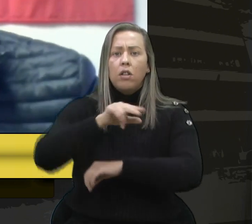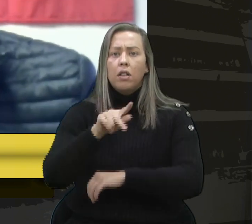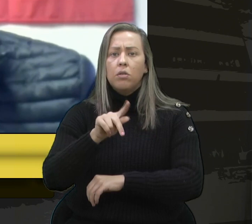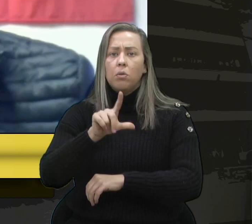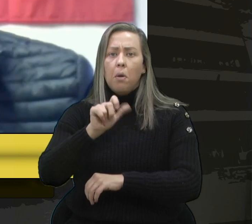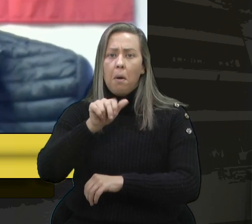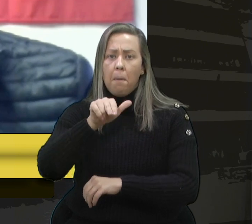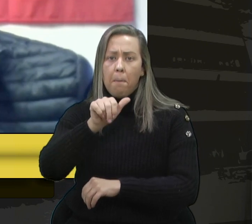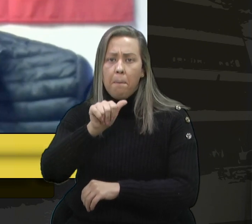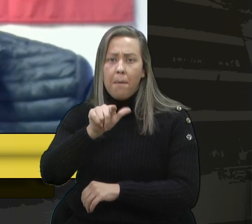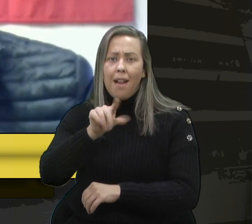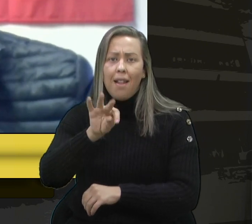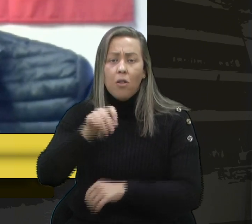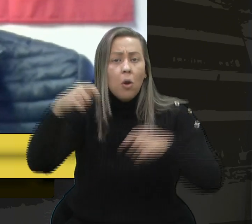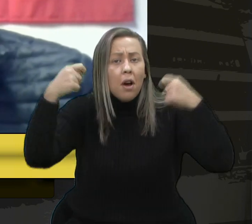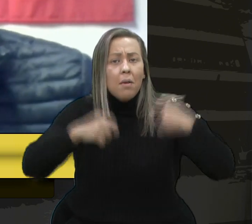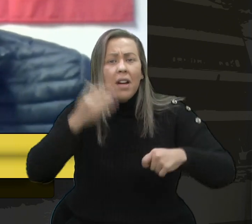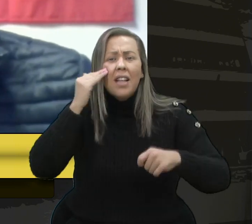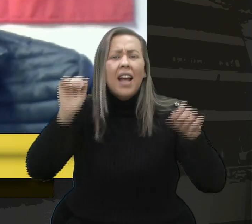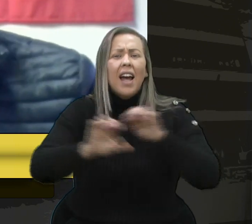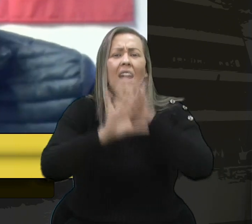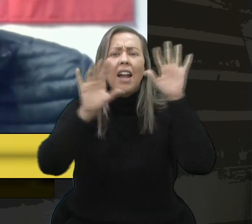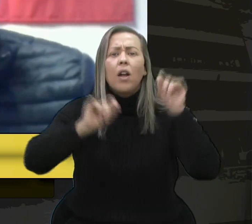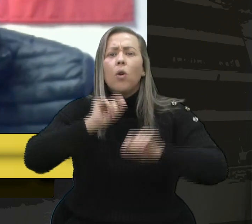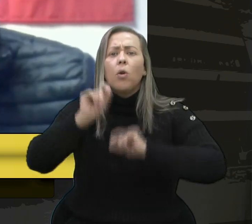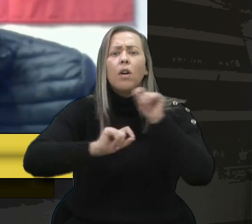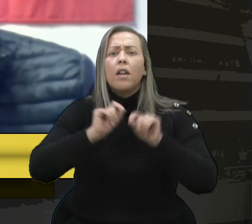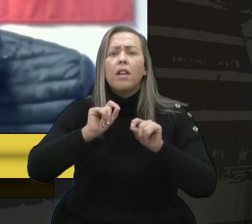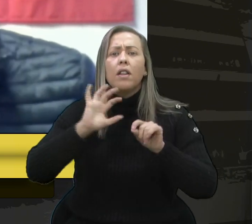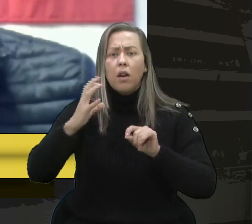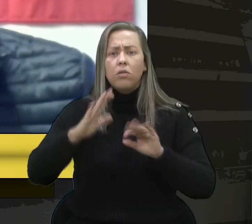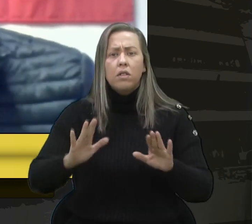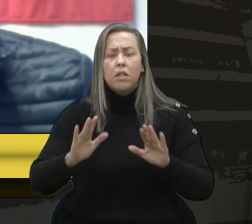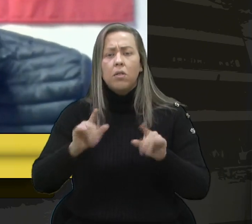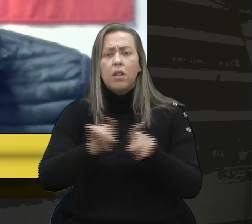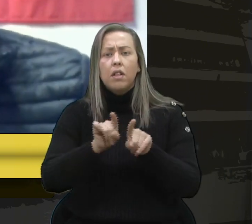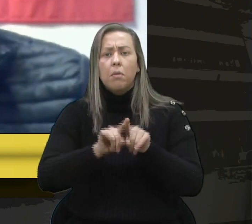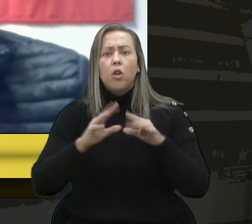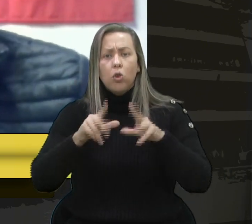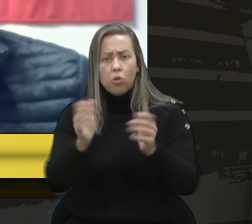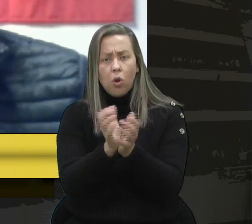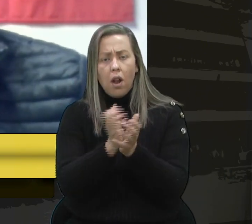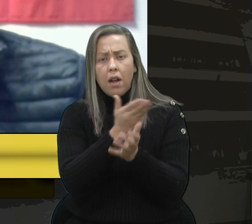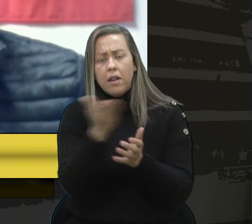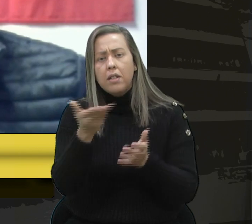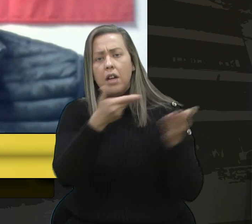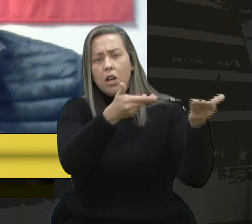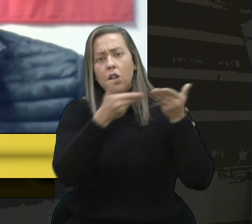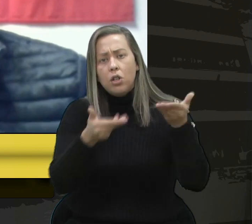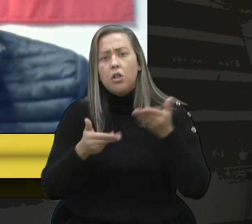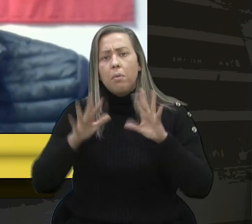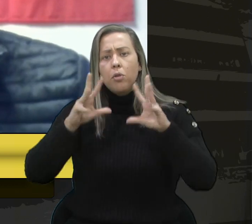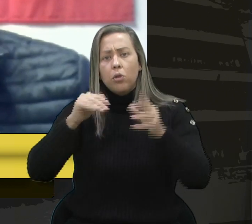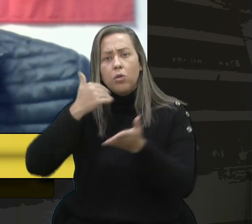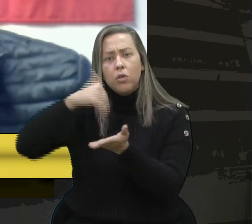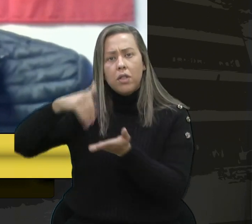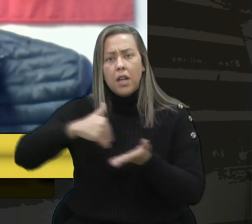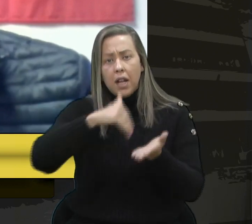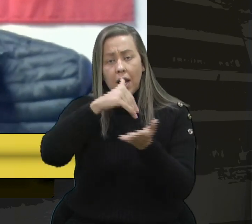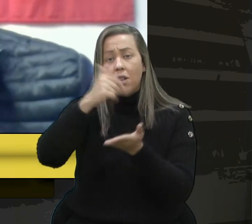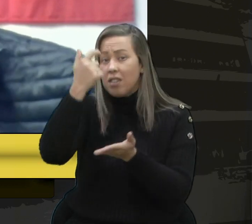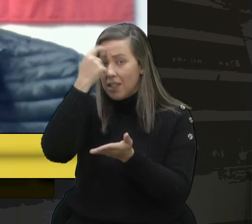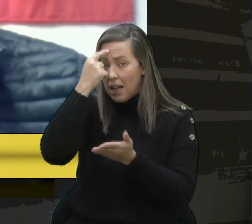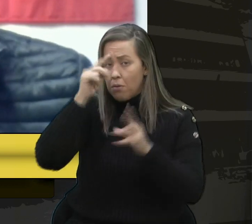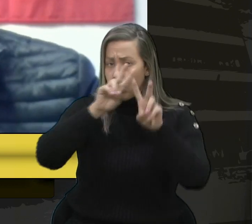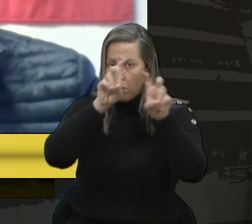Precisamos entender, de fato, o que está ocorrendo. Além dos novos colegas, serão convidados os secretários municipais envolvidos com a matéria,